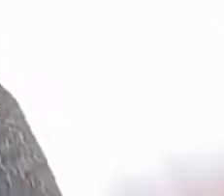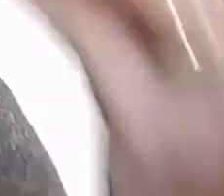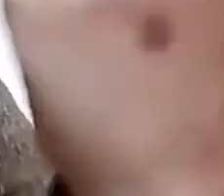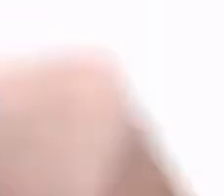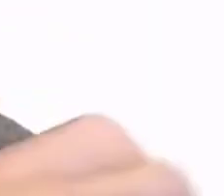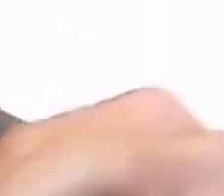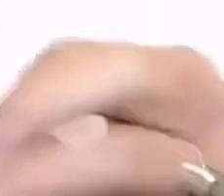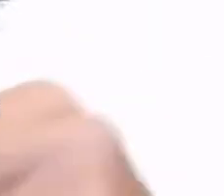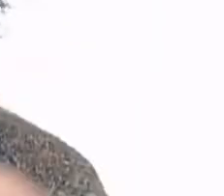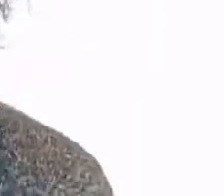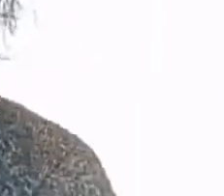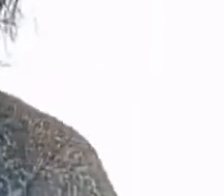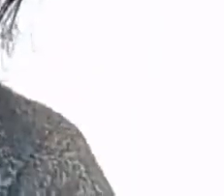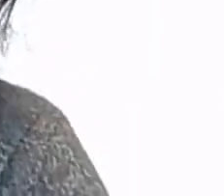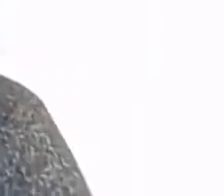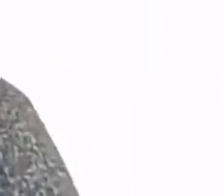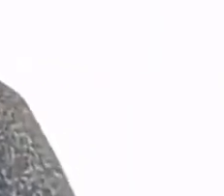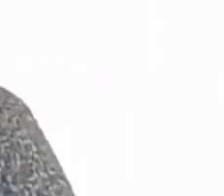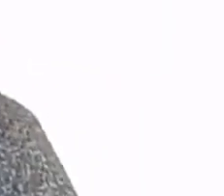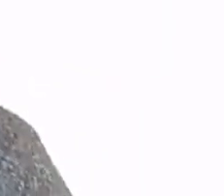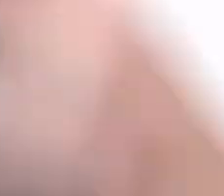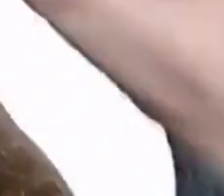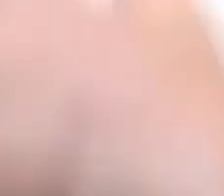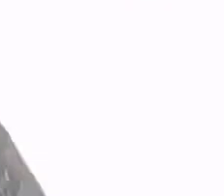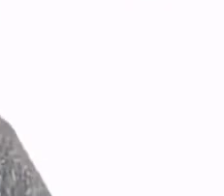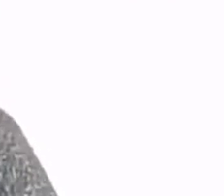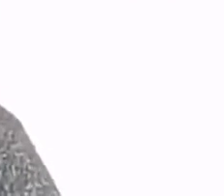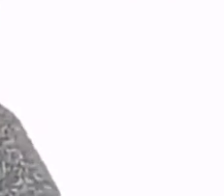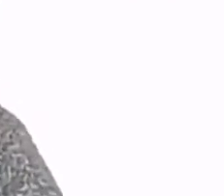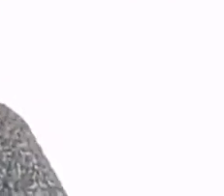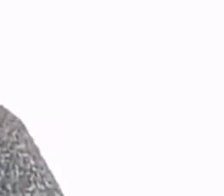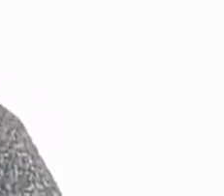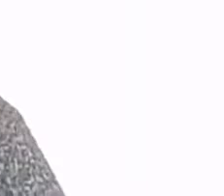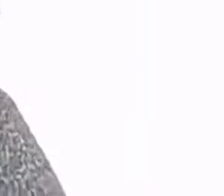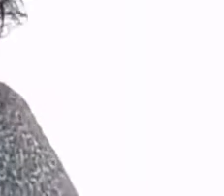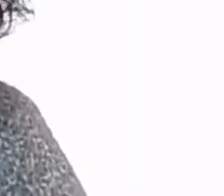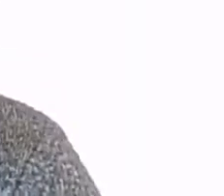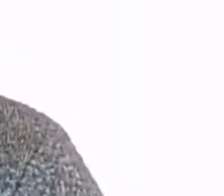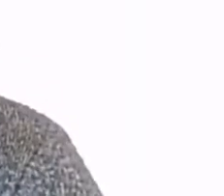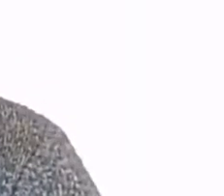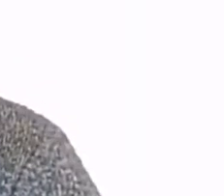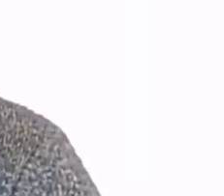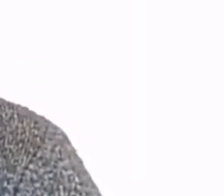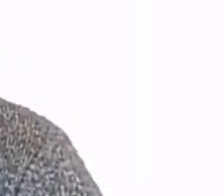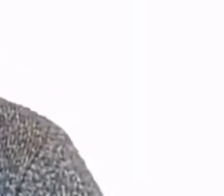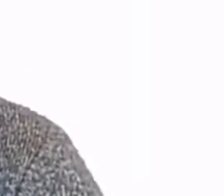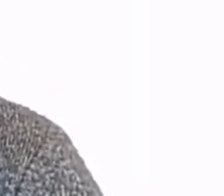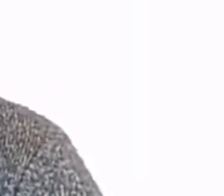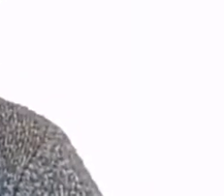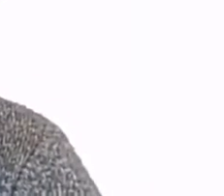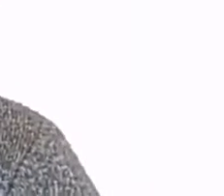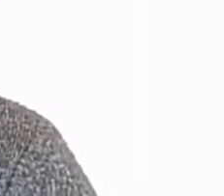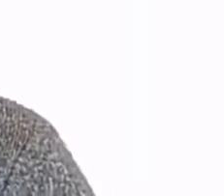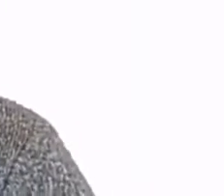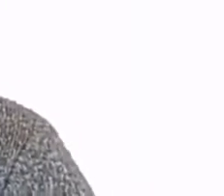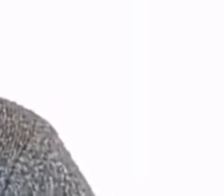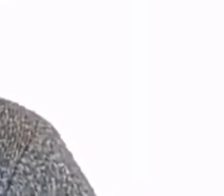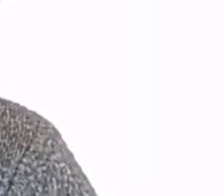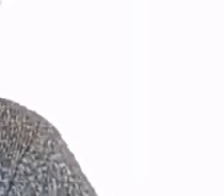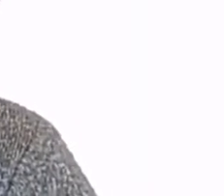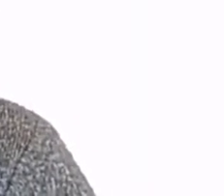conversas foram transcritas e viraram um texto. Foi uma experiência